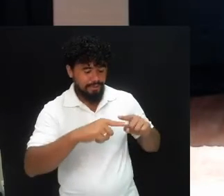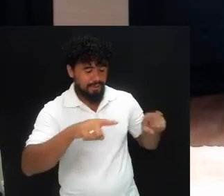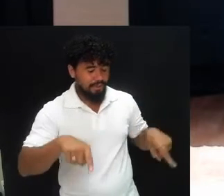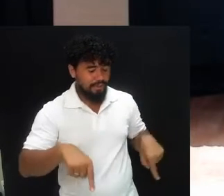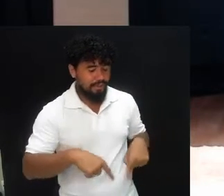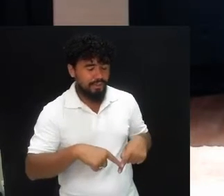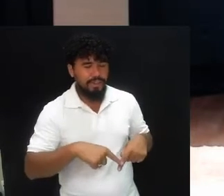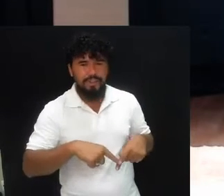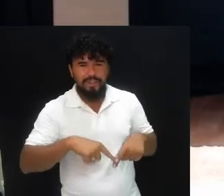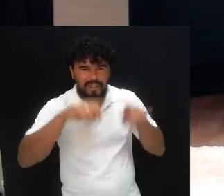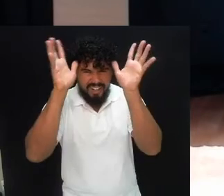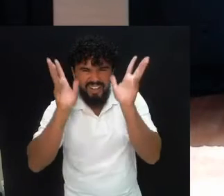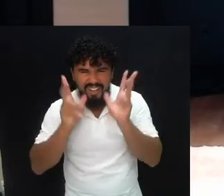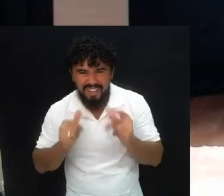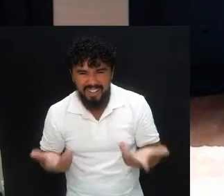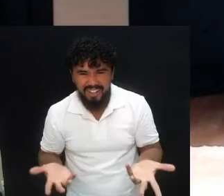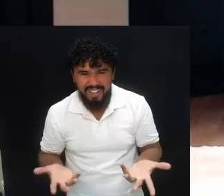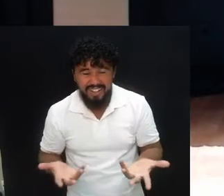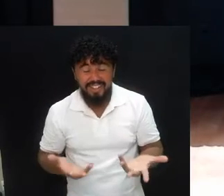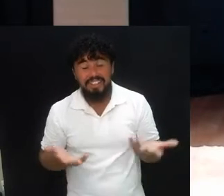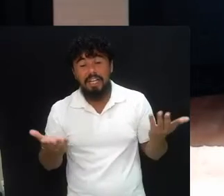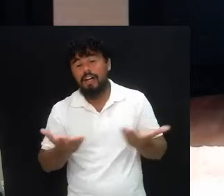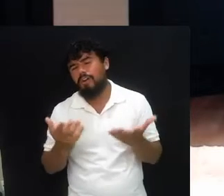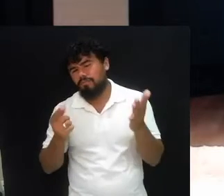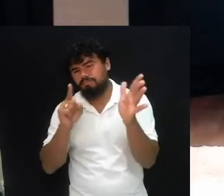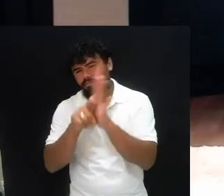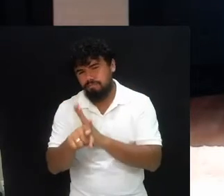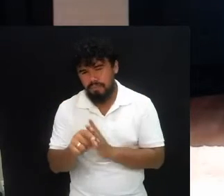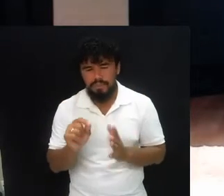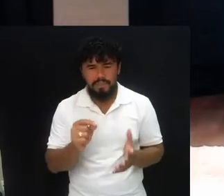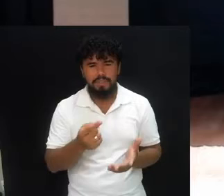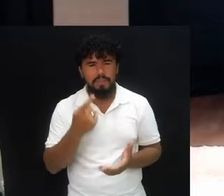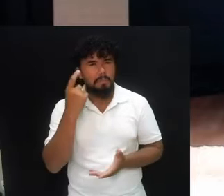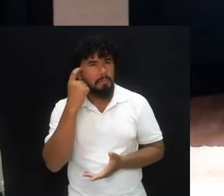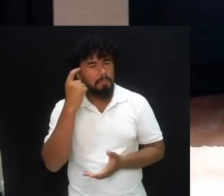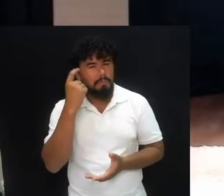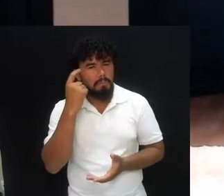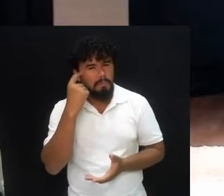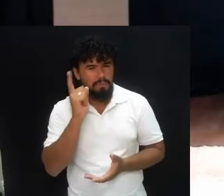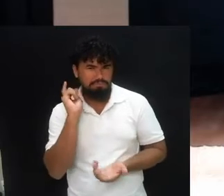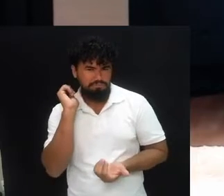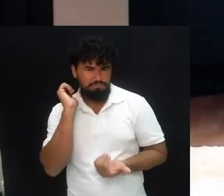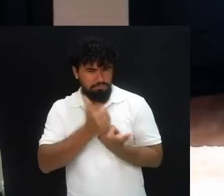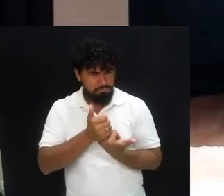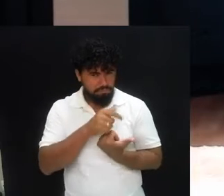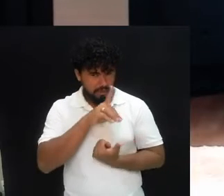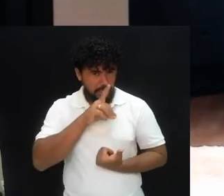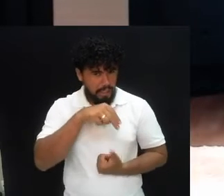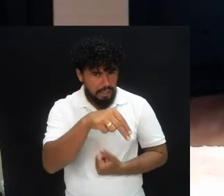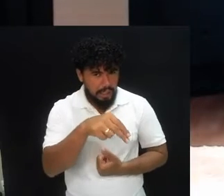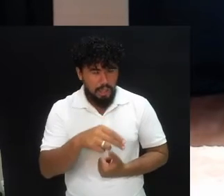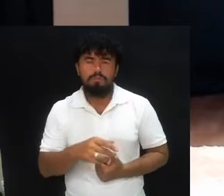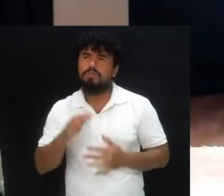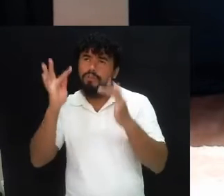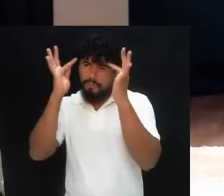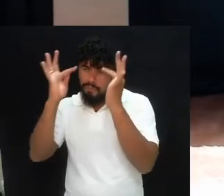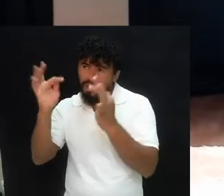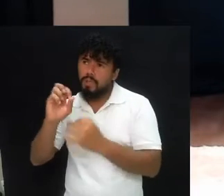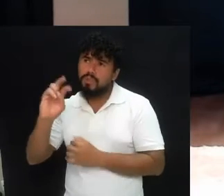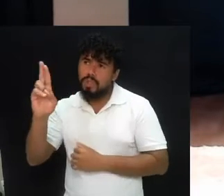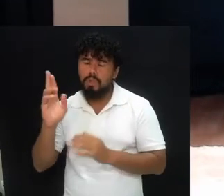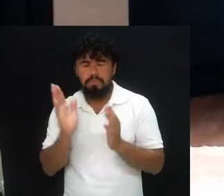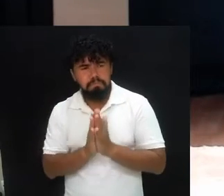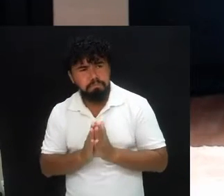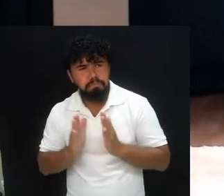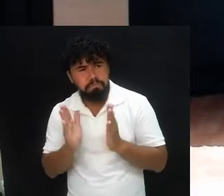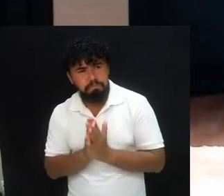à cova dos leões. Agora eu quero que você se coloque um pouco agora no lugar de Daniel. Fiel ao Senhor, homem de